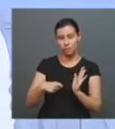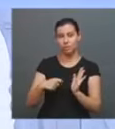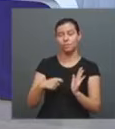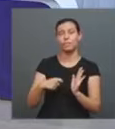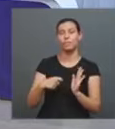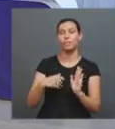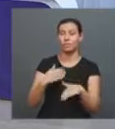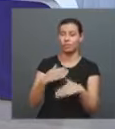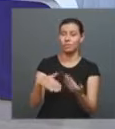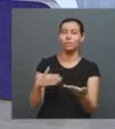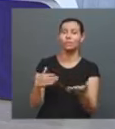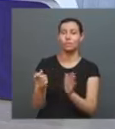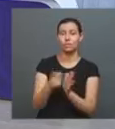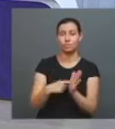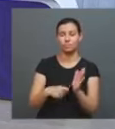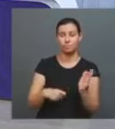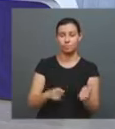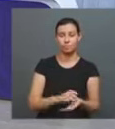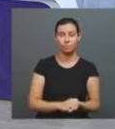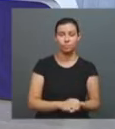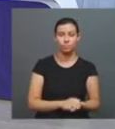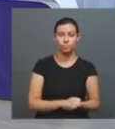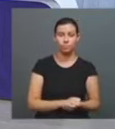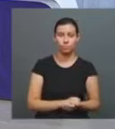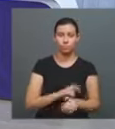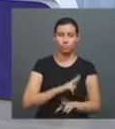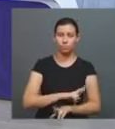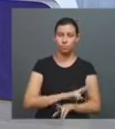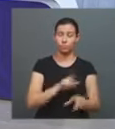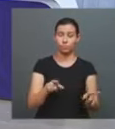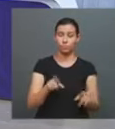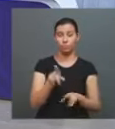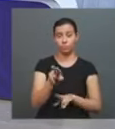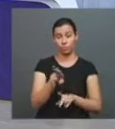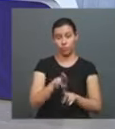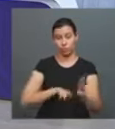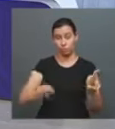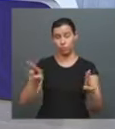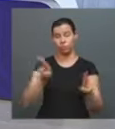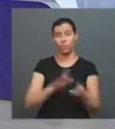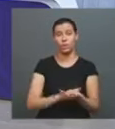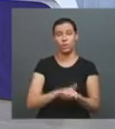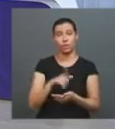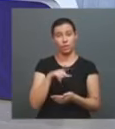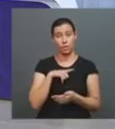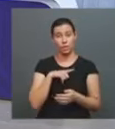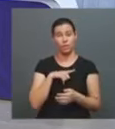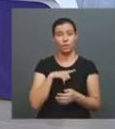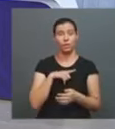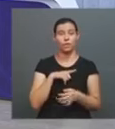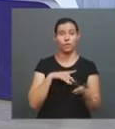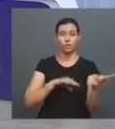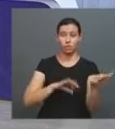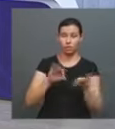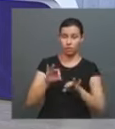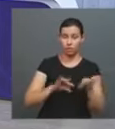como é que é essa realidade no Jornalismo? A gente tem um diferencial aqui na UFO, que a gente tem a disciplina de Mercado Editorial e Jornalismo, que eu ministro, inclusive